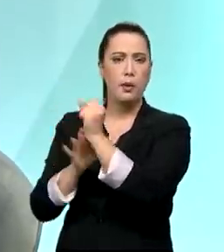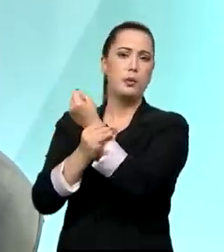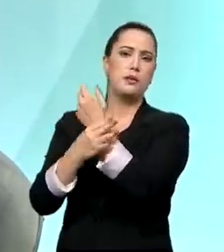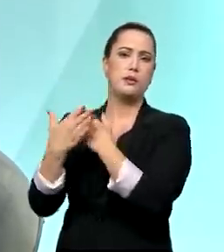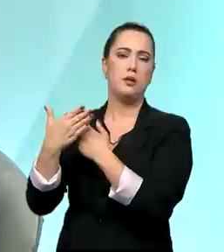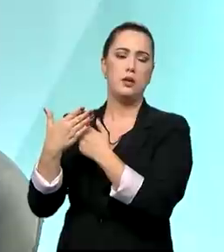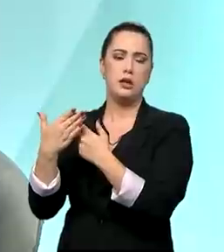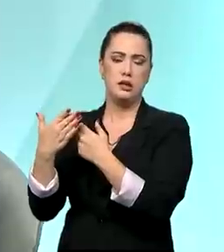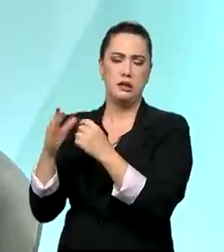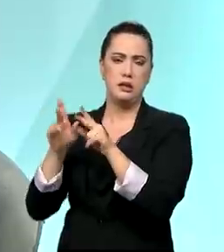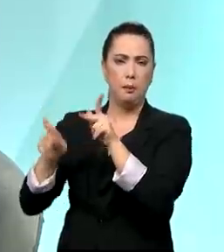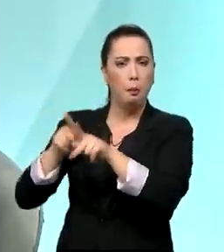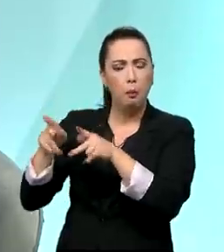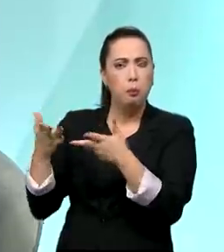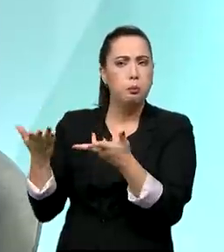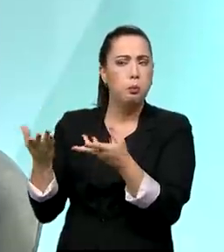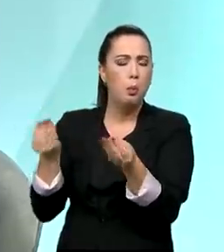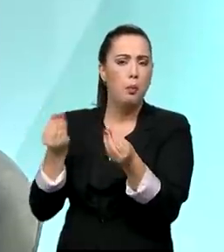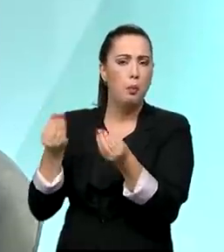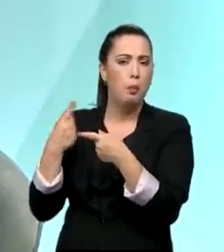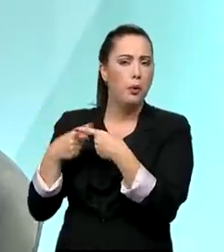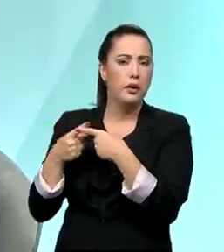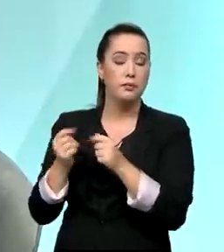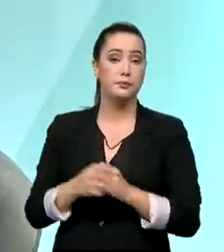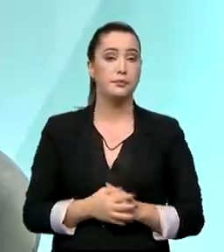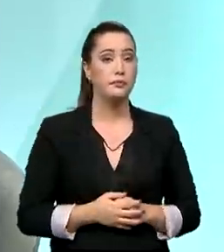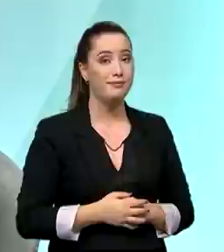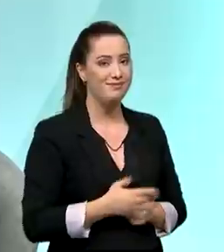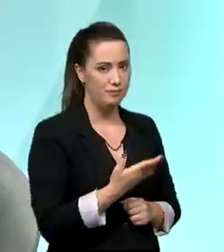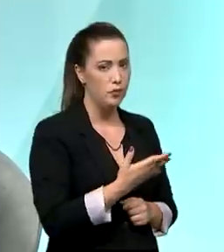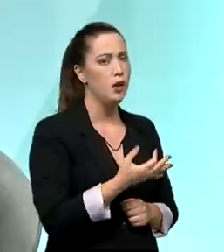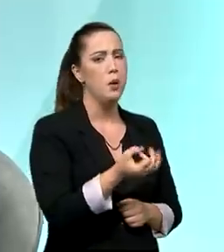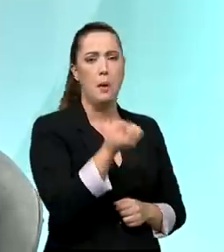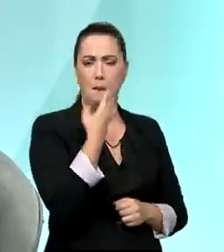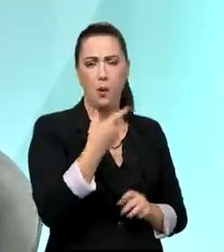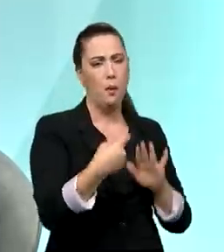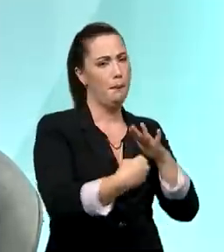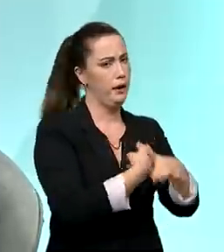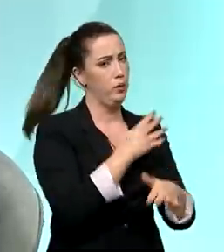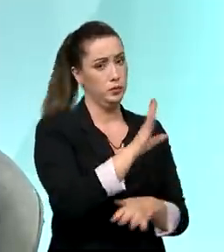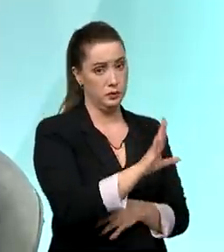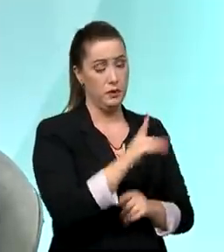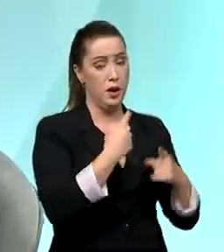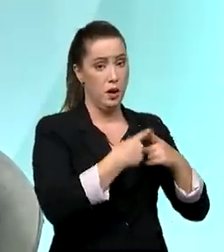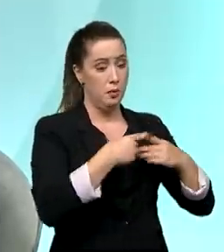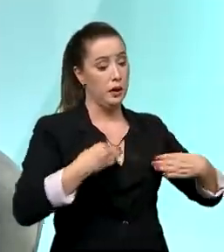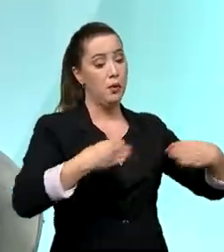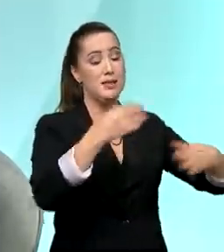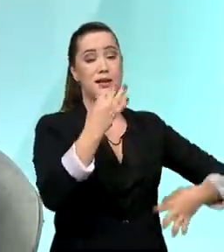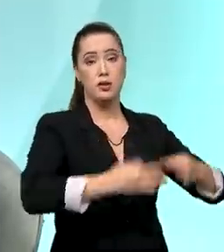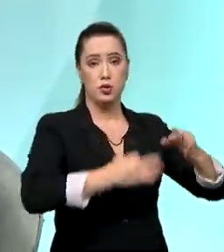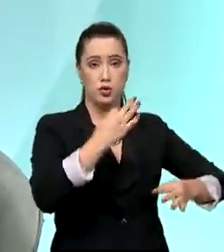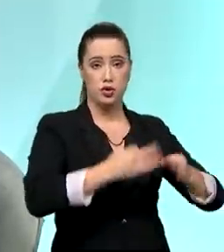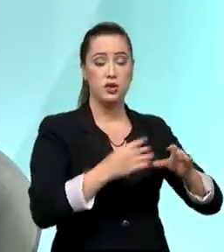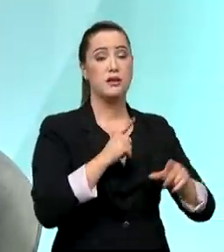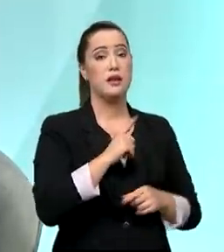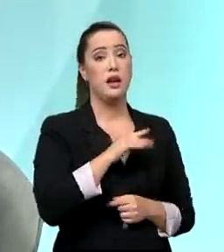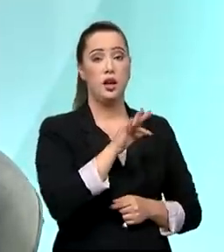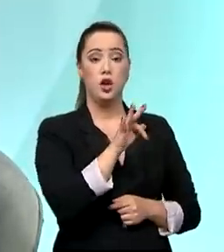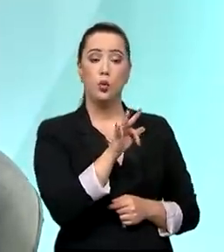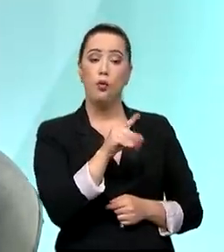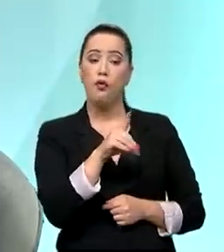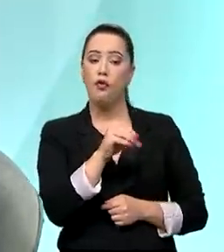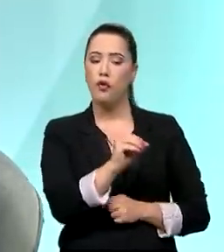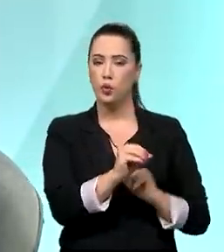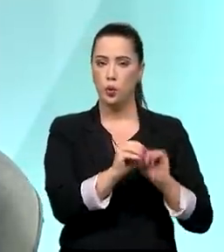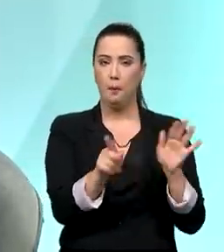Justiça tem um fundo específico, e esse fundo específico, ele direcionou para subsídios,